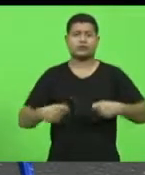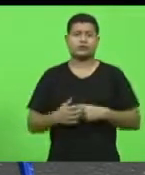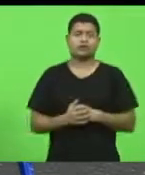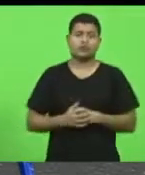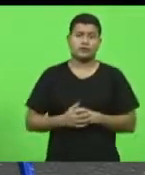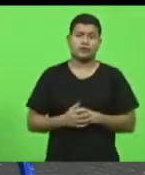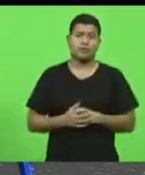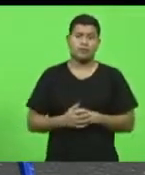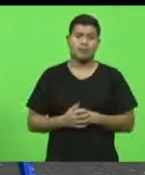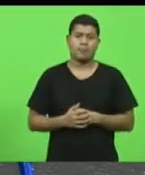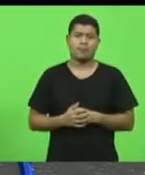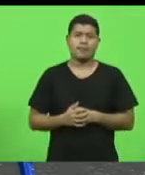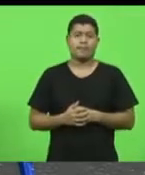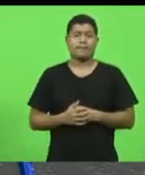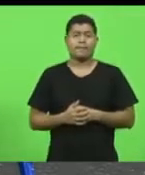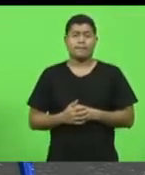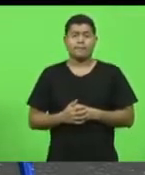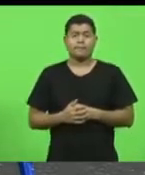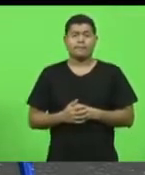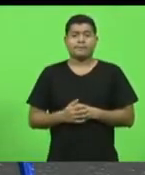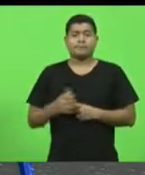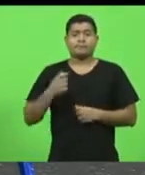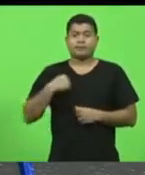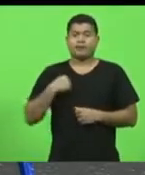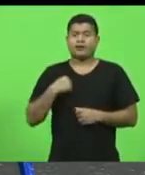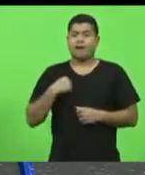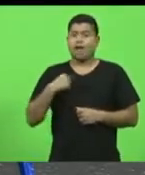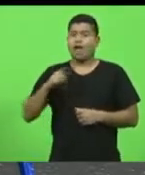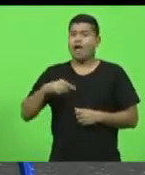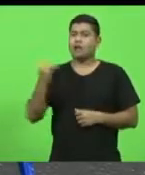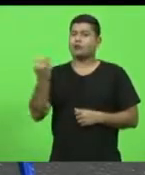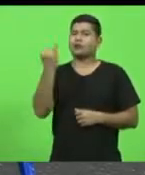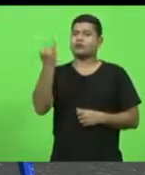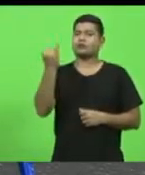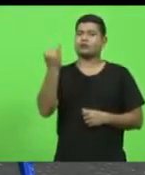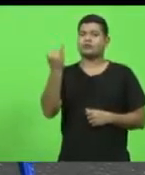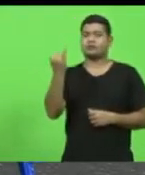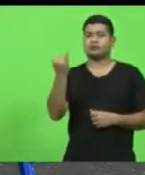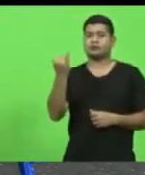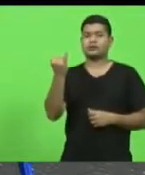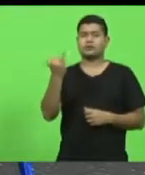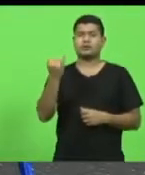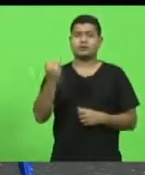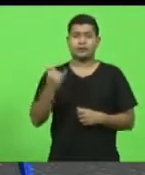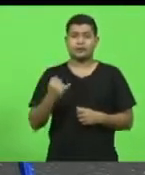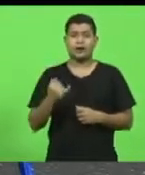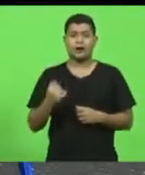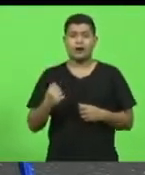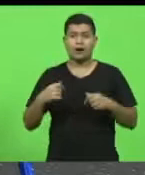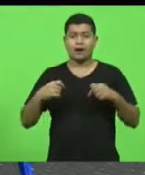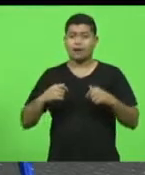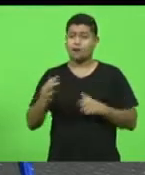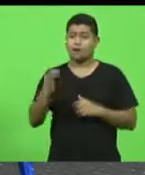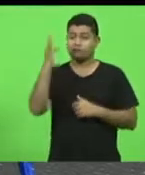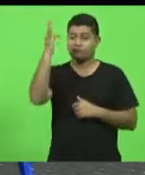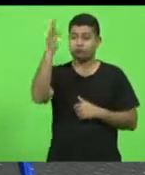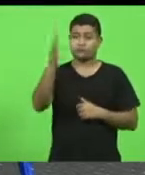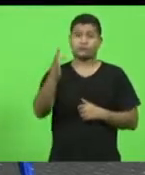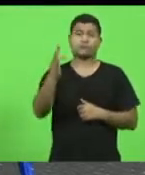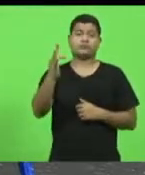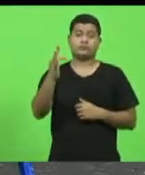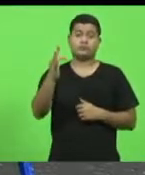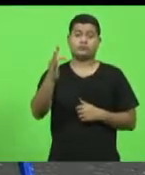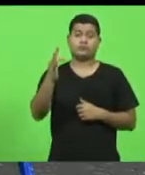que eu diria é vital para o nosso futuro. E o nosso futuro